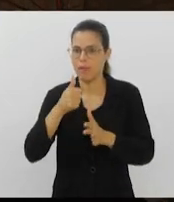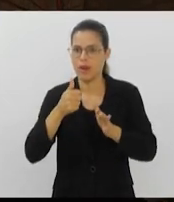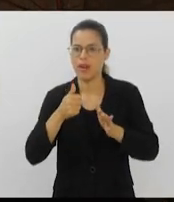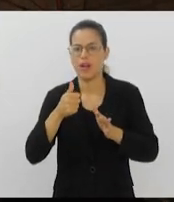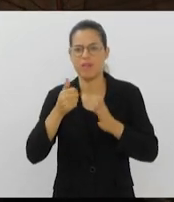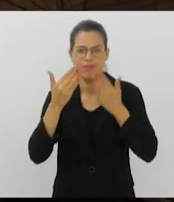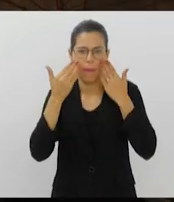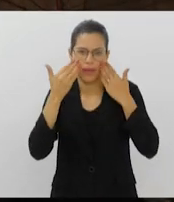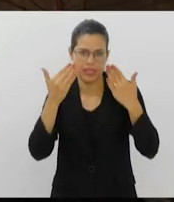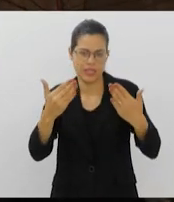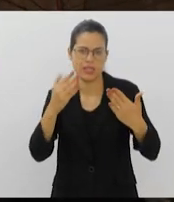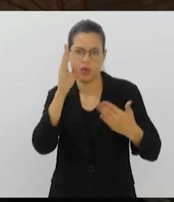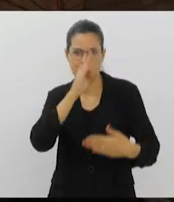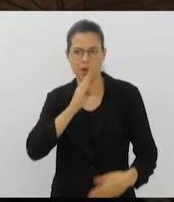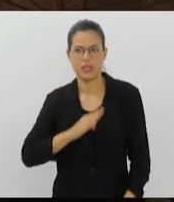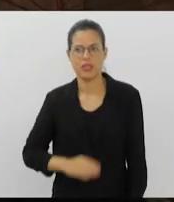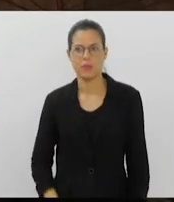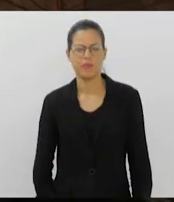Brasil.